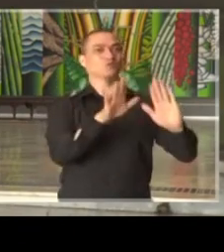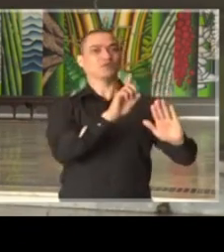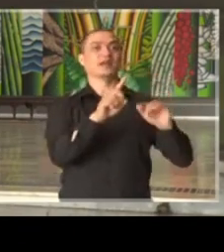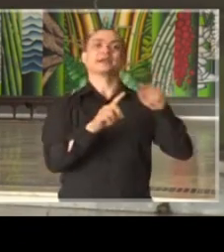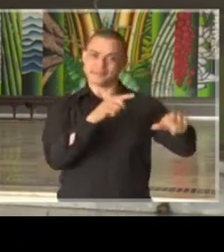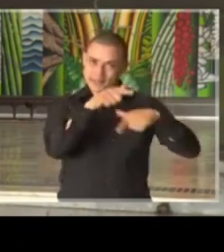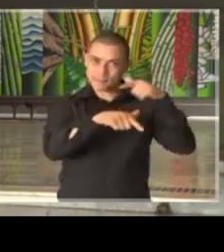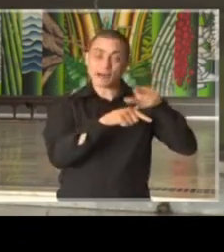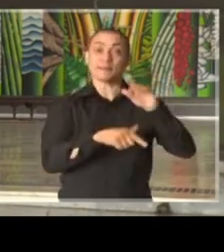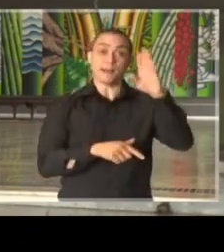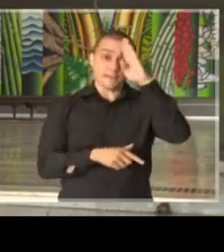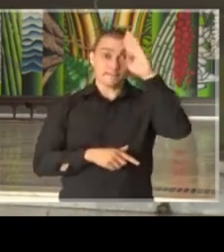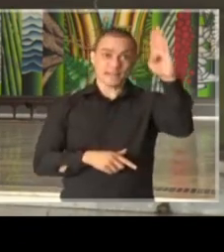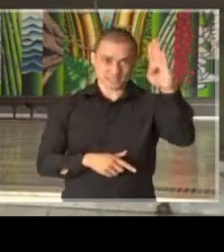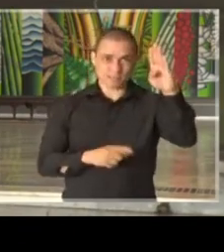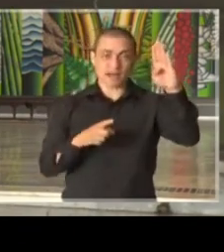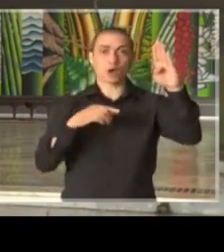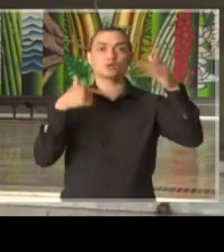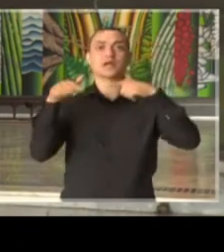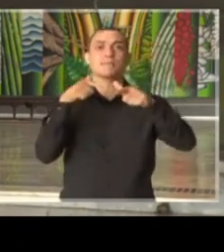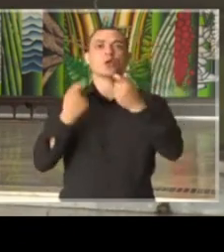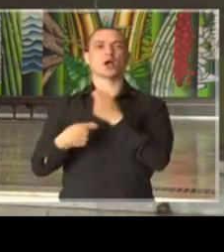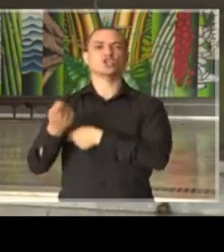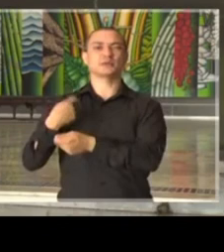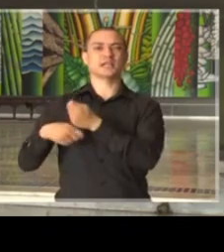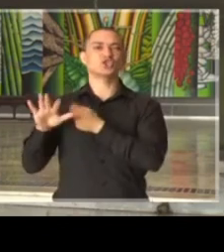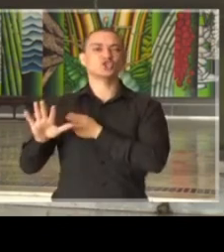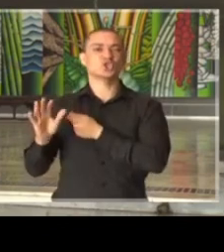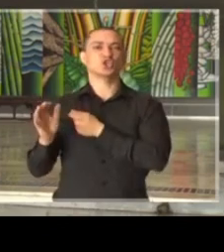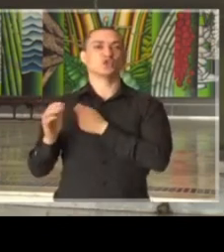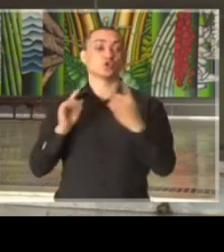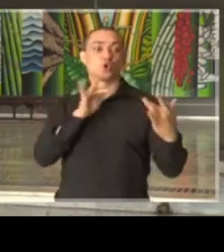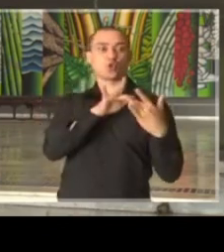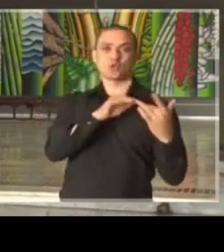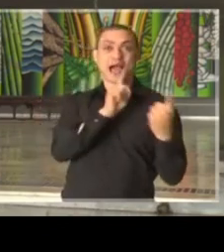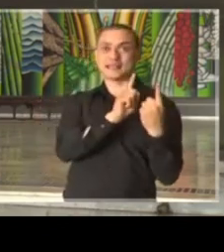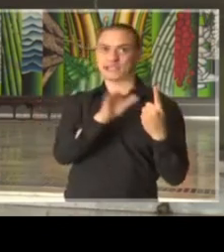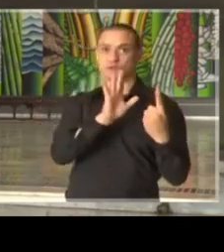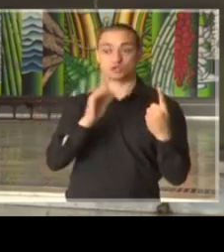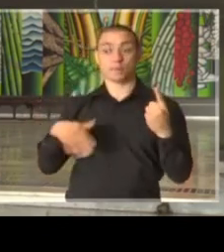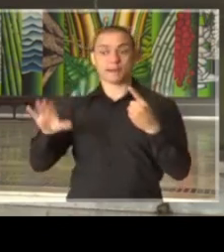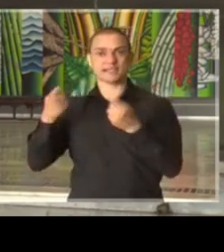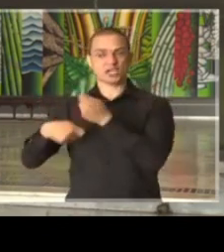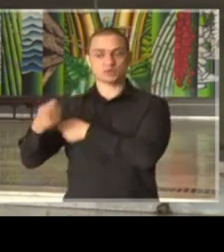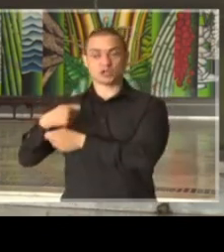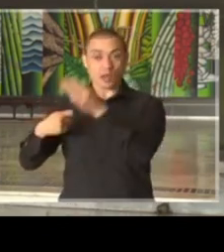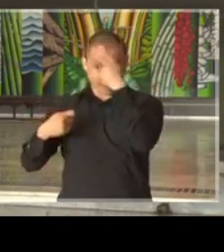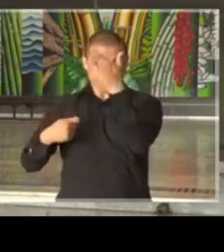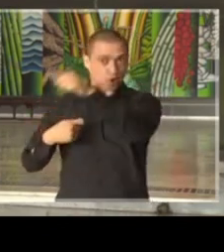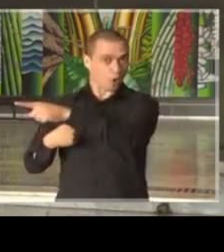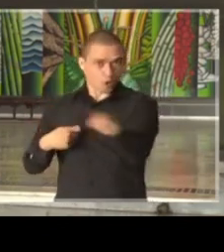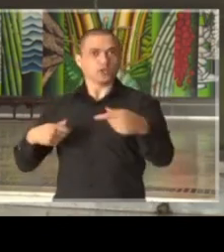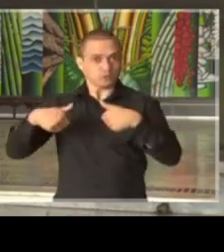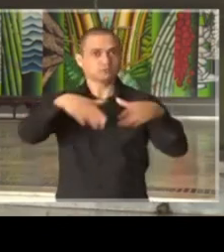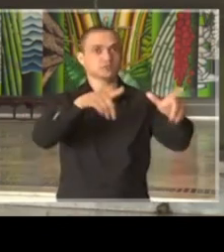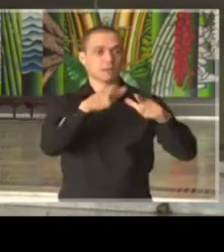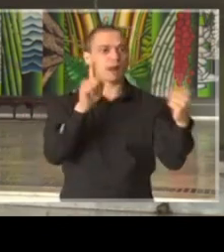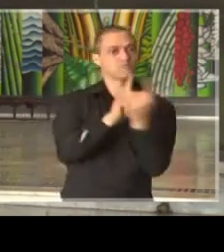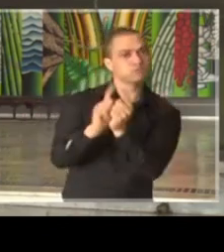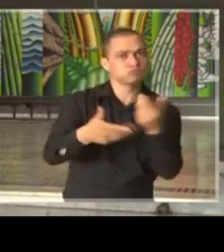prioritariamente em serviços administrativos, liberando o pessoal para poder ir para a linha de frente para que eles fiquem